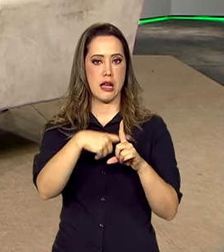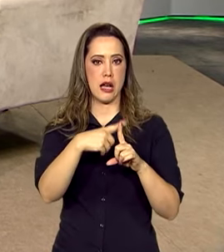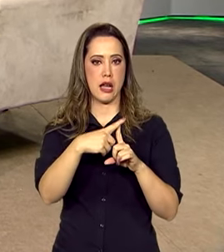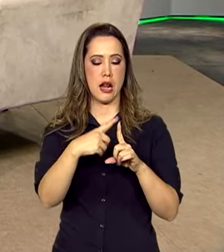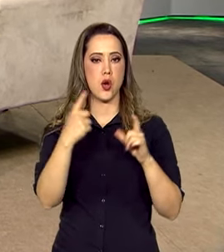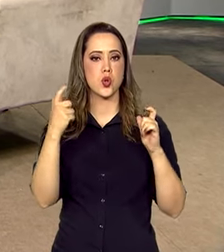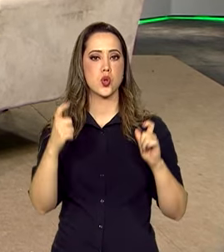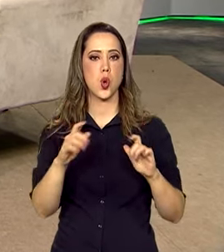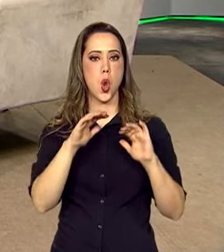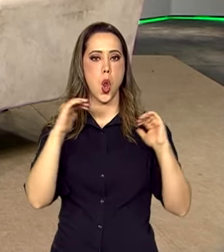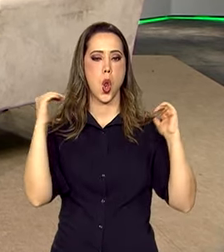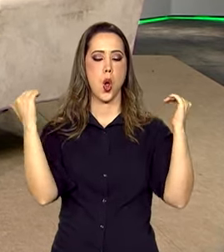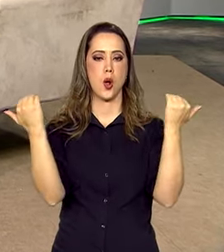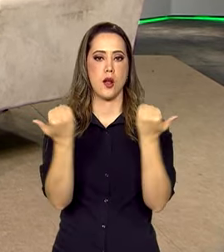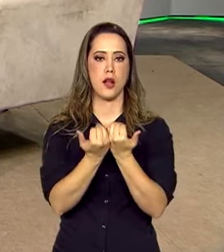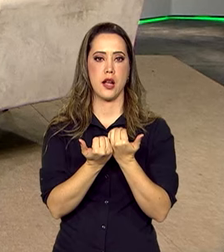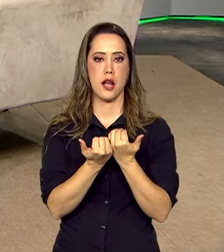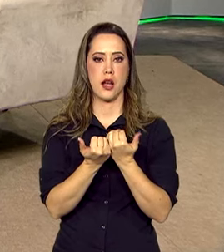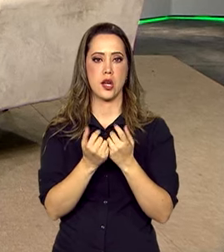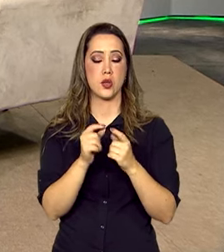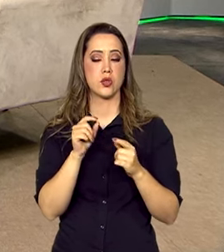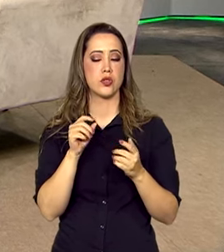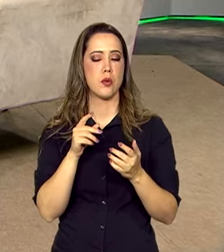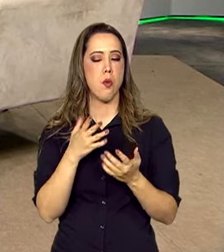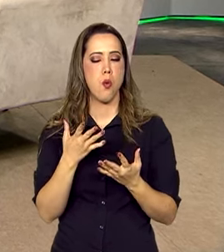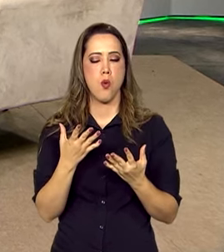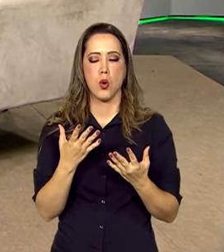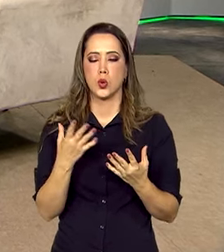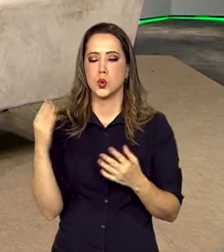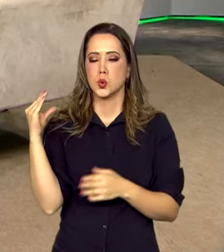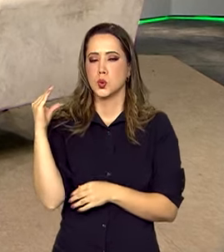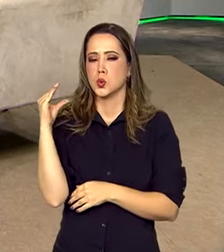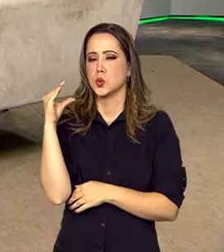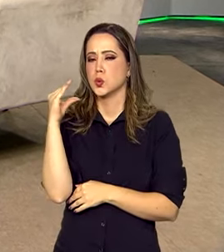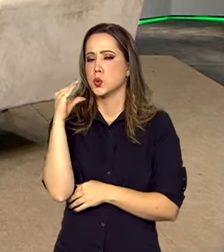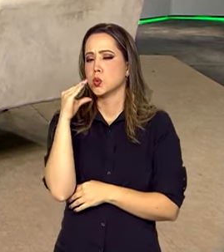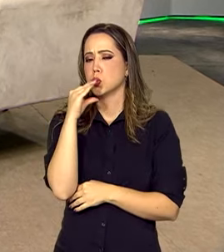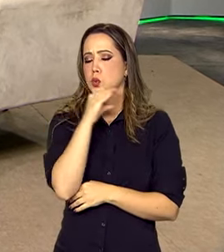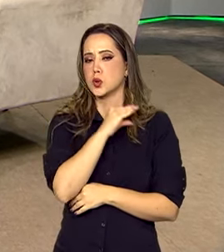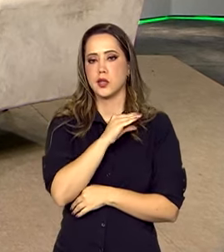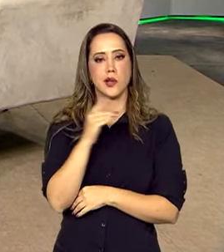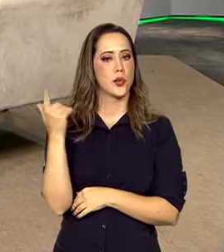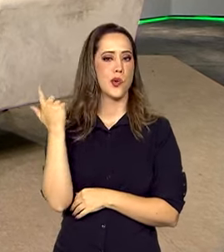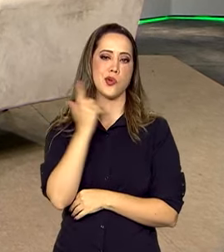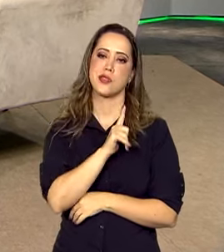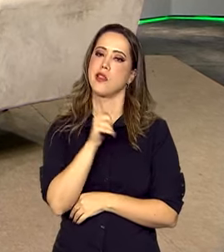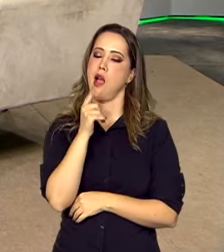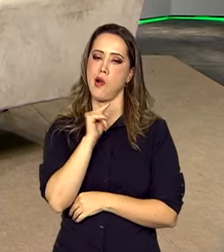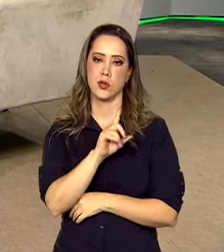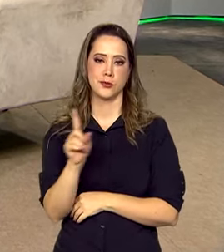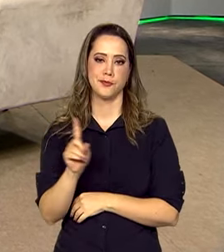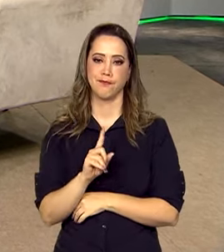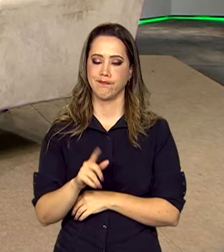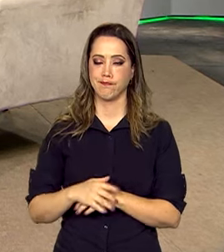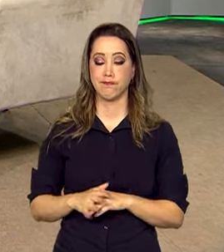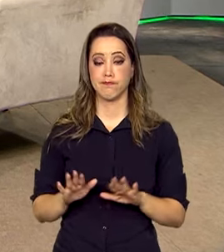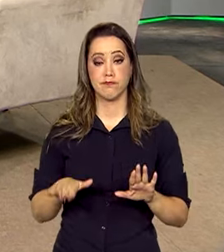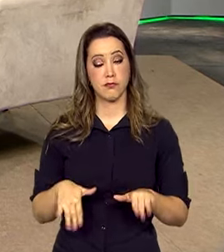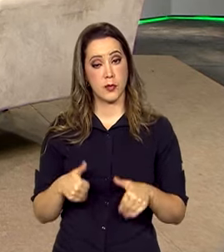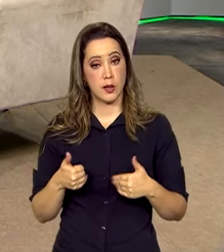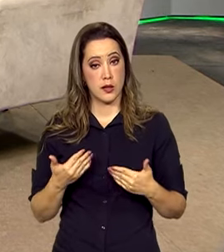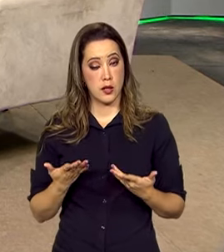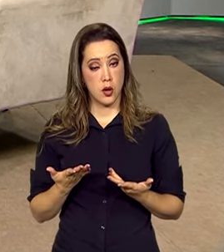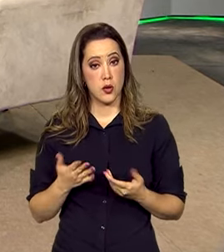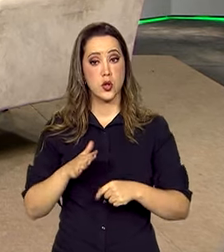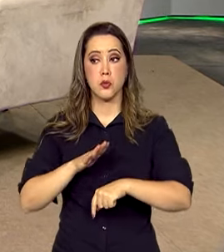Ou seja, era uma verdadeira fornalha e não tinham acesso fácil à água, né? Tanto que, em